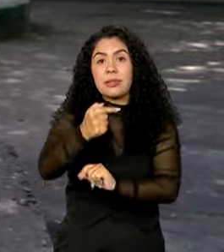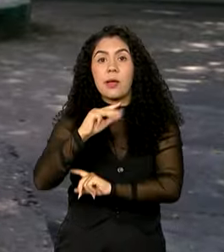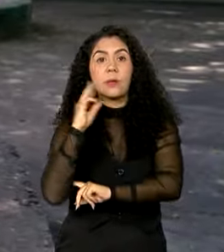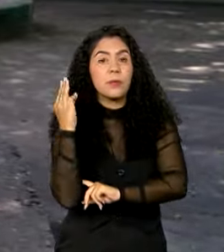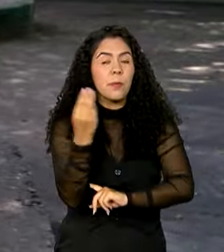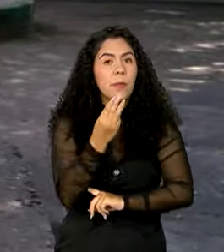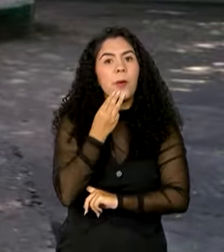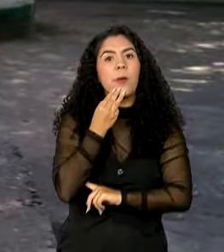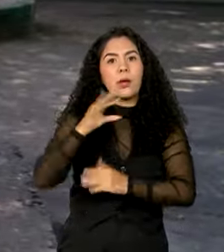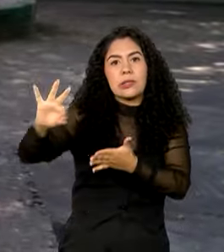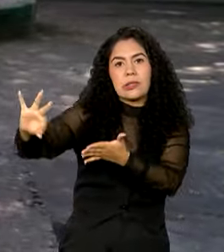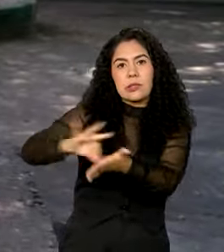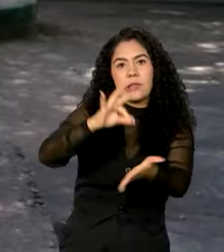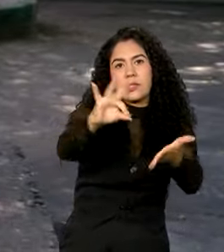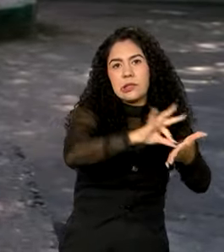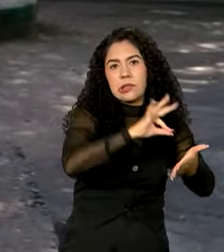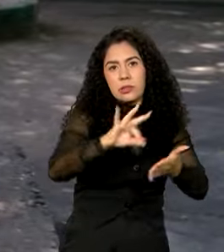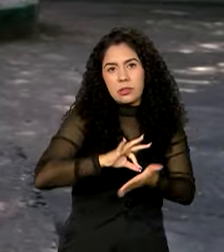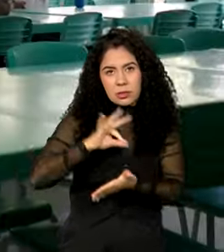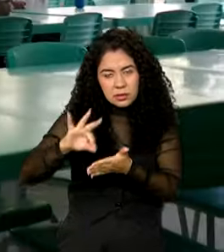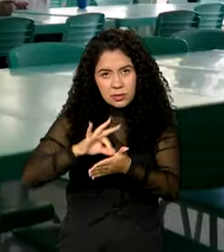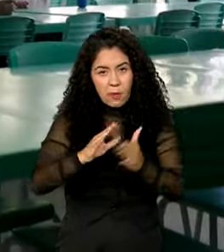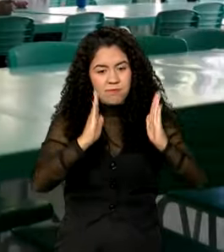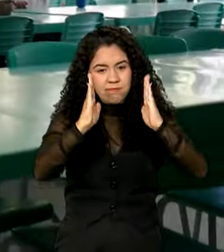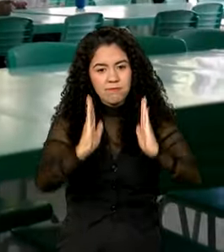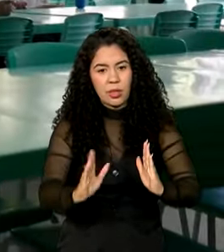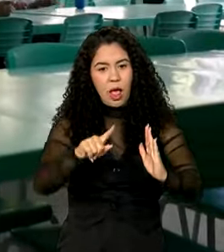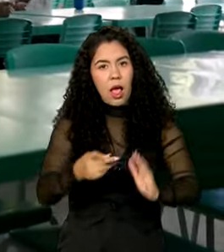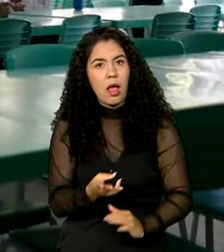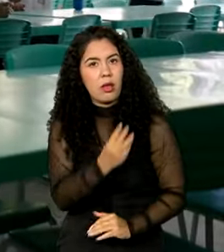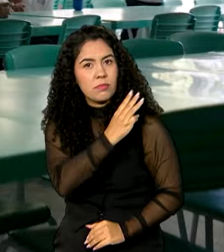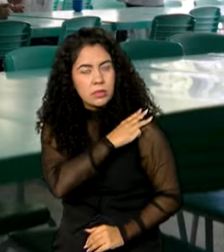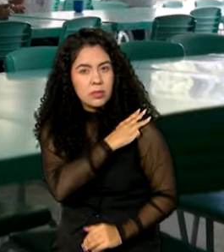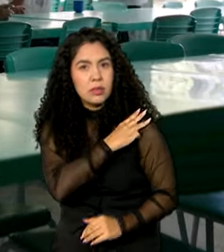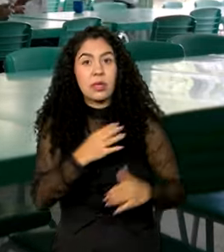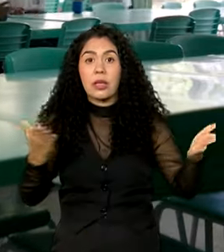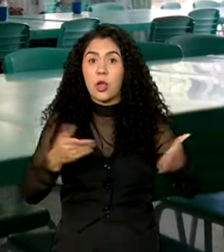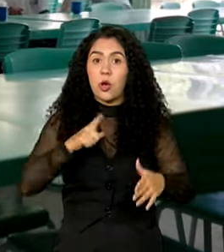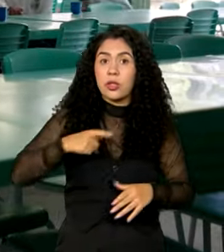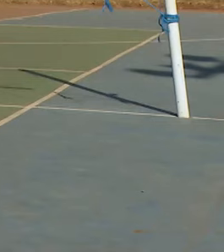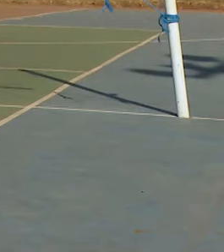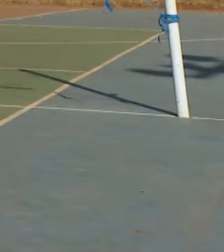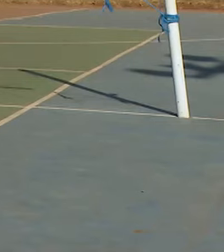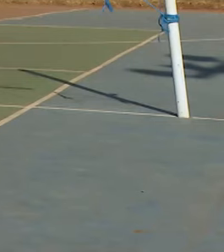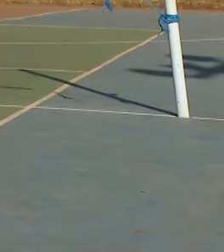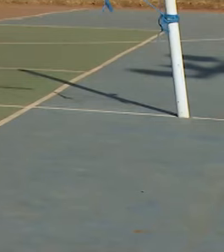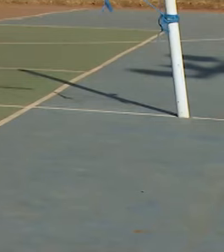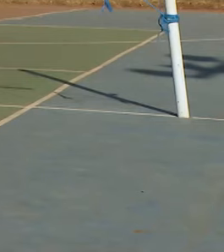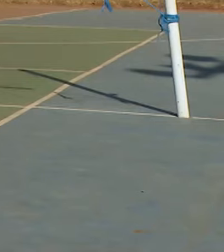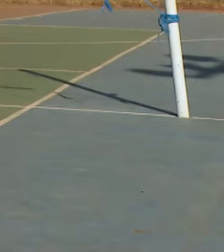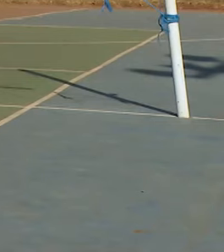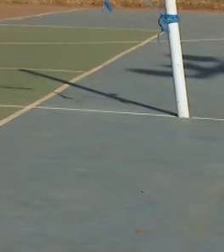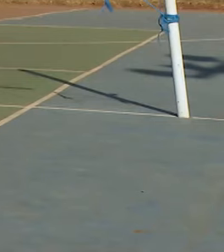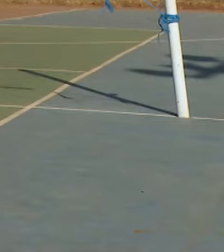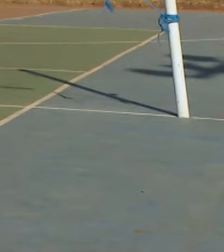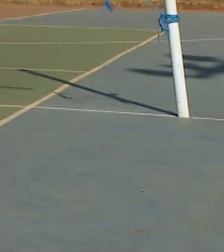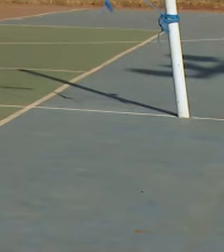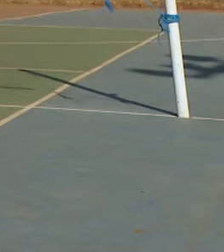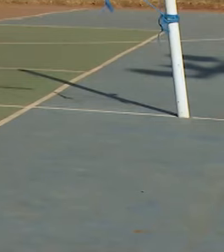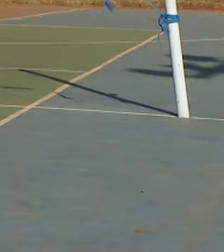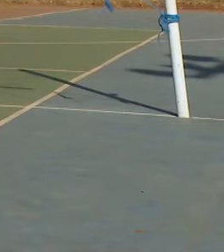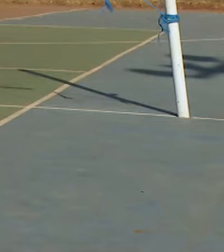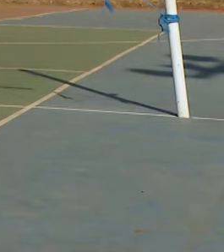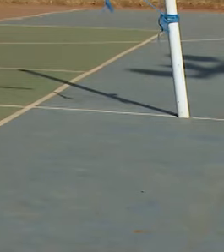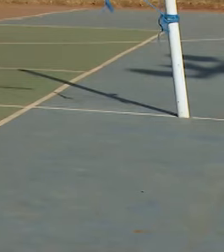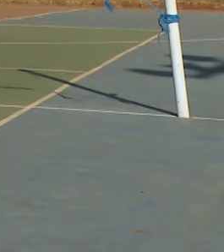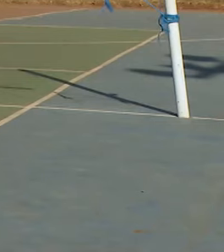mil matrículas nessa etapa, que agora tem nova regulamentação. Em julho, foi sancionada a